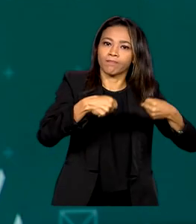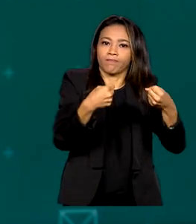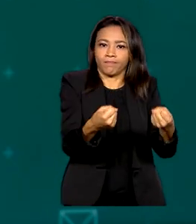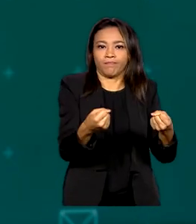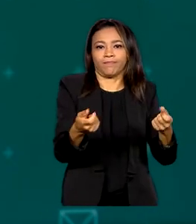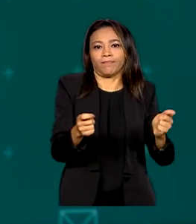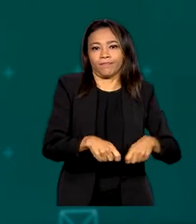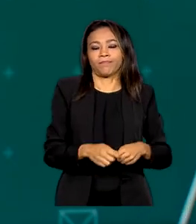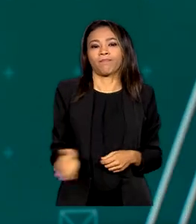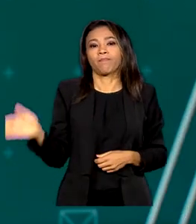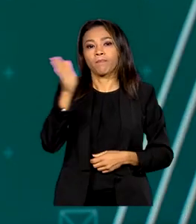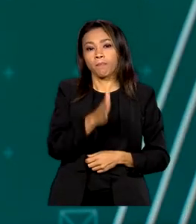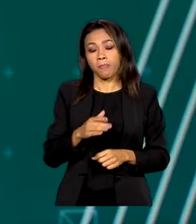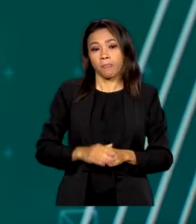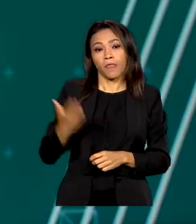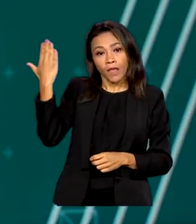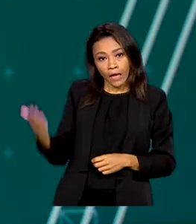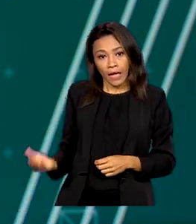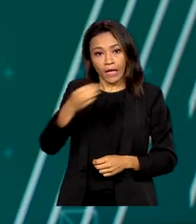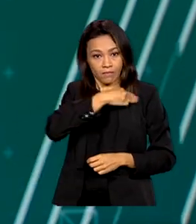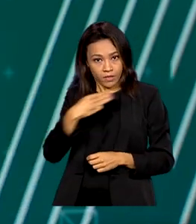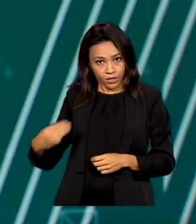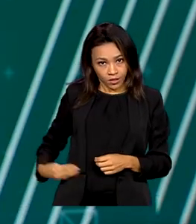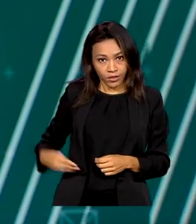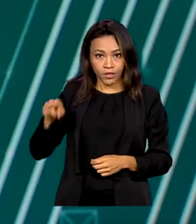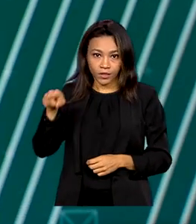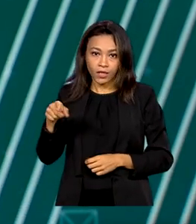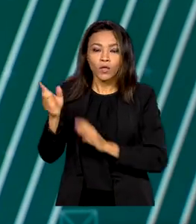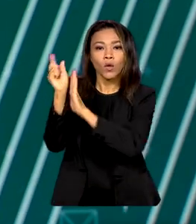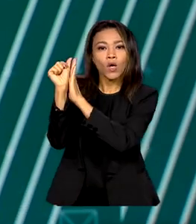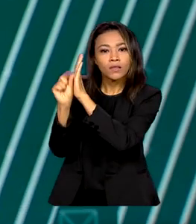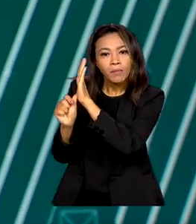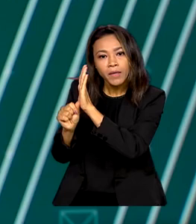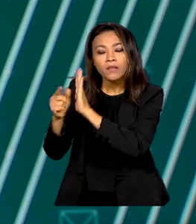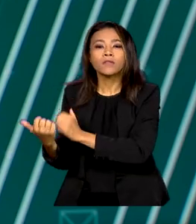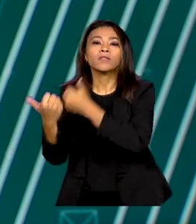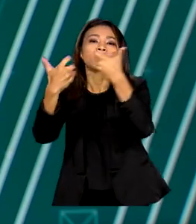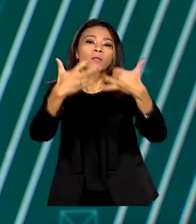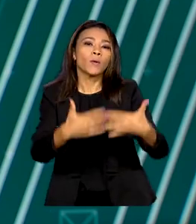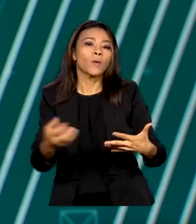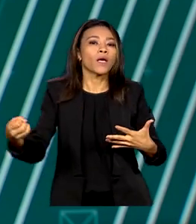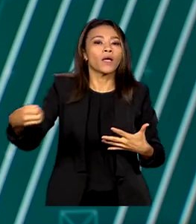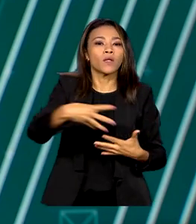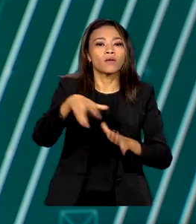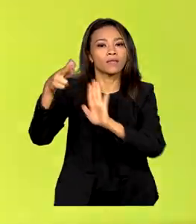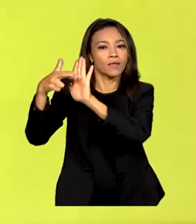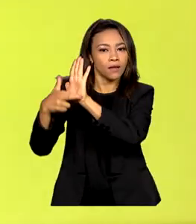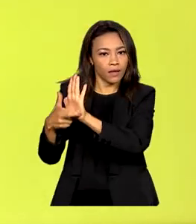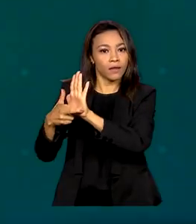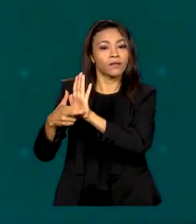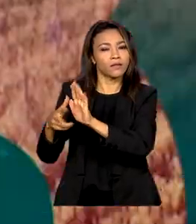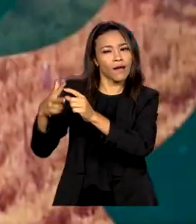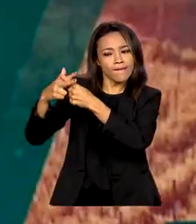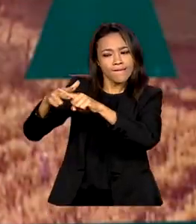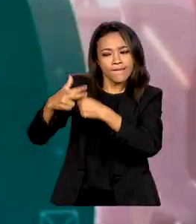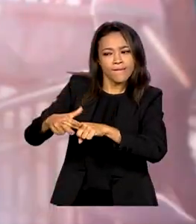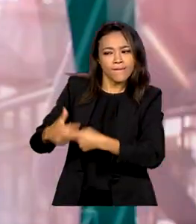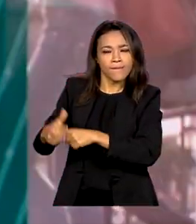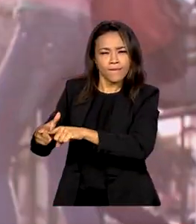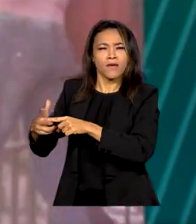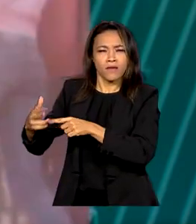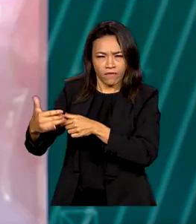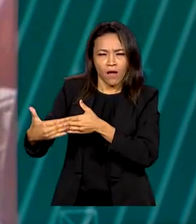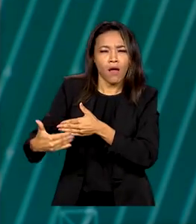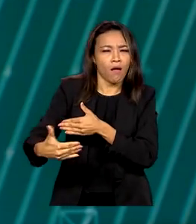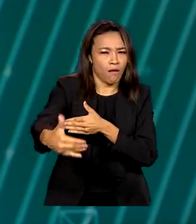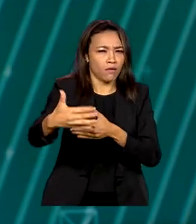A ministra do Planejamento e Orçamento disse que a nova regra fiscal está passando pelos últimos ajustes e deve ser encaminhada